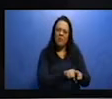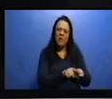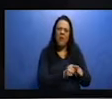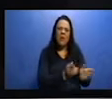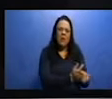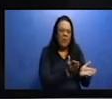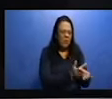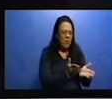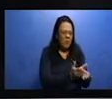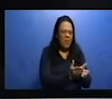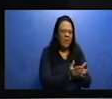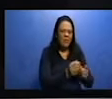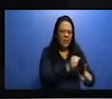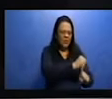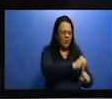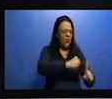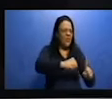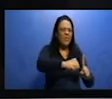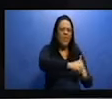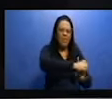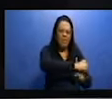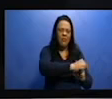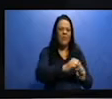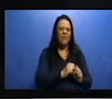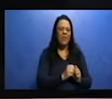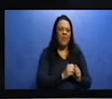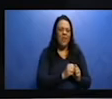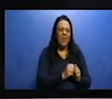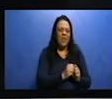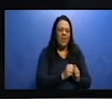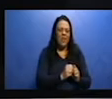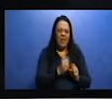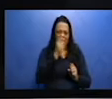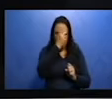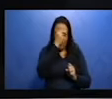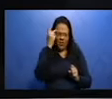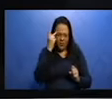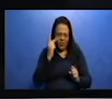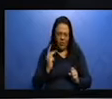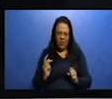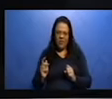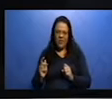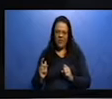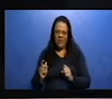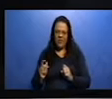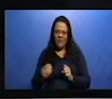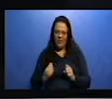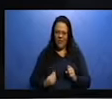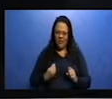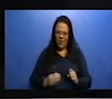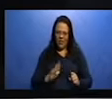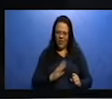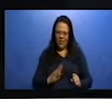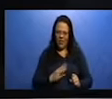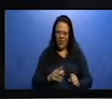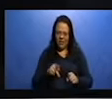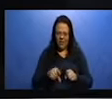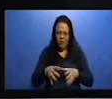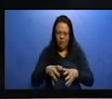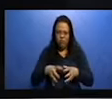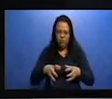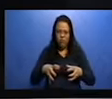acúmulo de muitas pessoas em regiões periféricas em razão dessa intensa migração para os centros urbanos, né? Os impactos